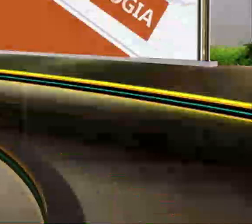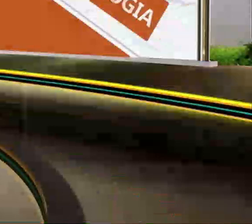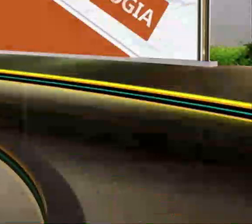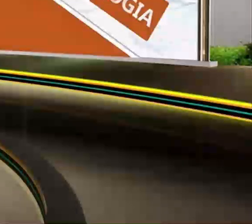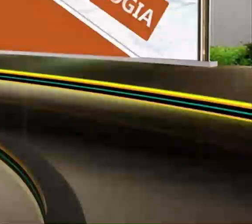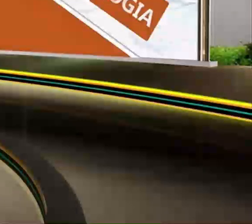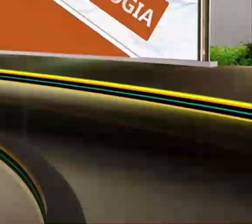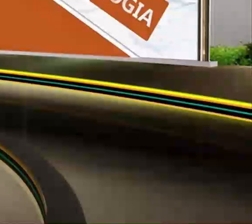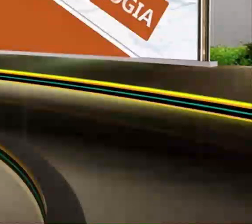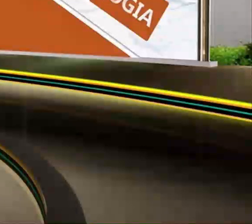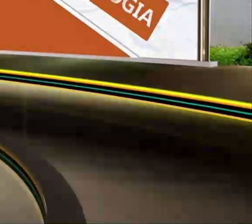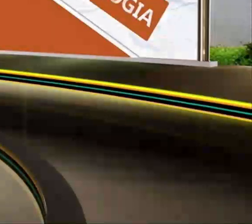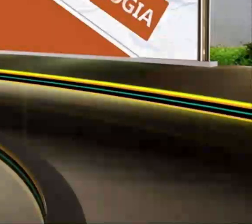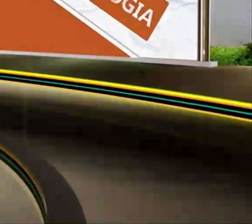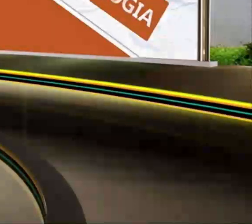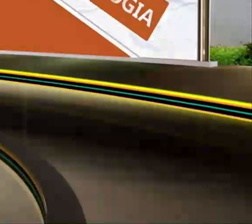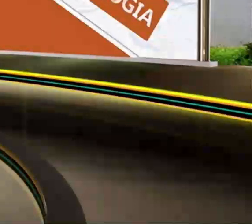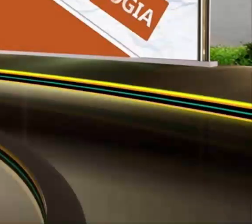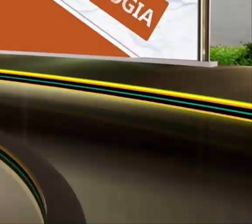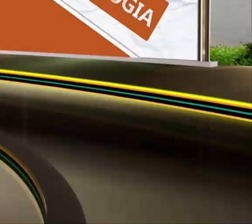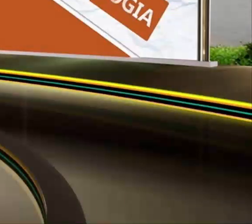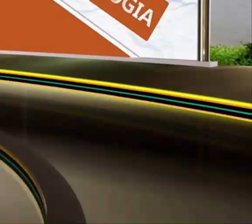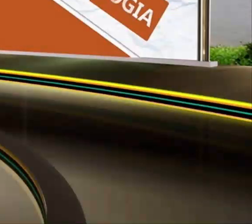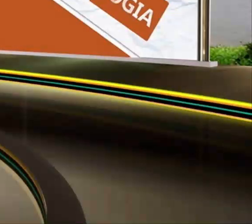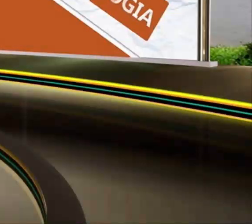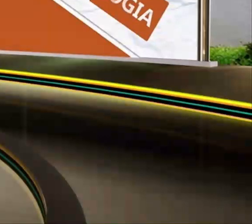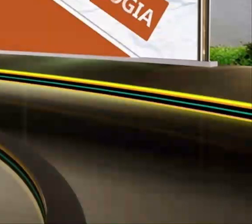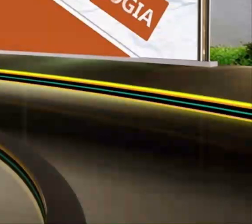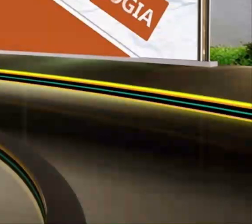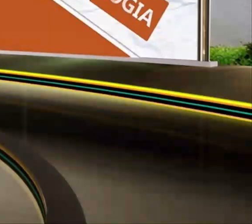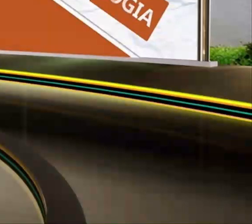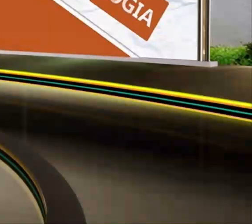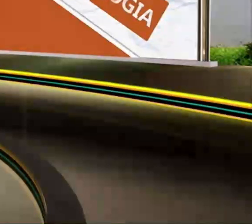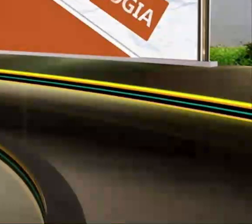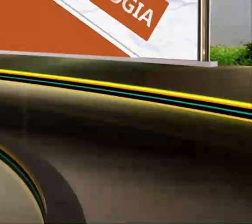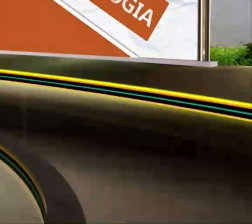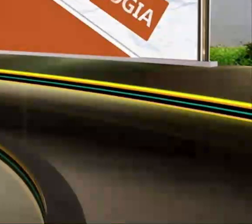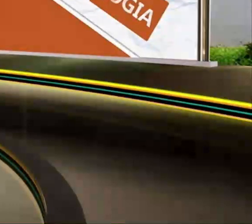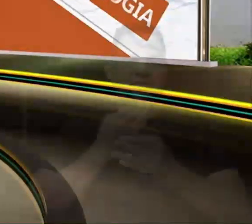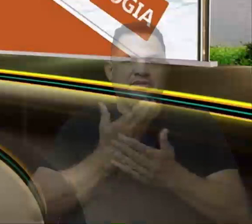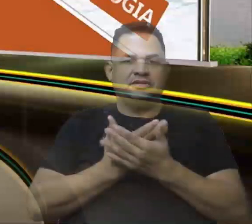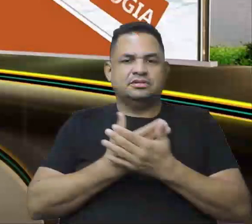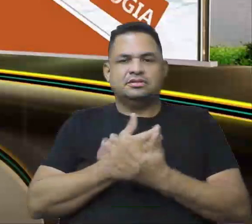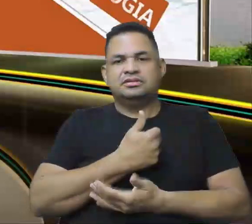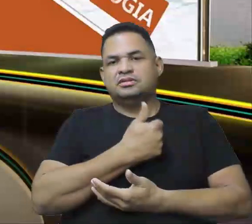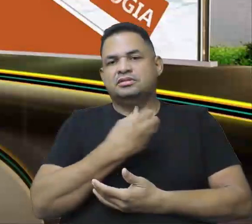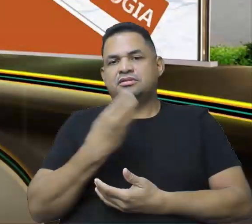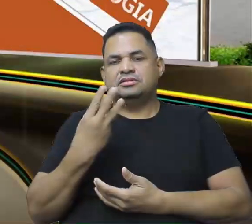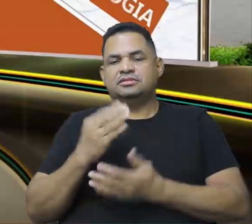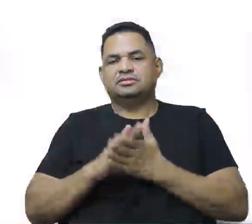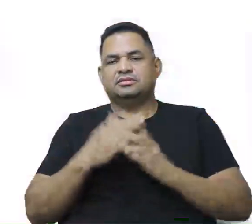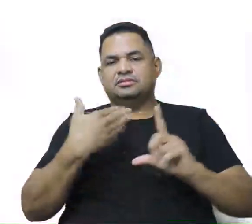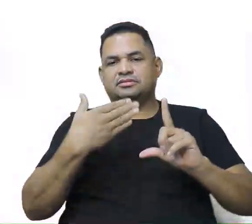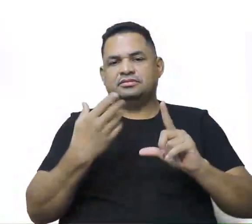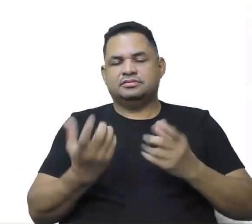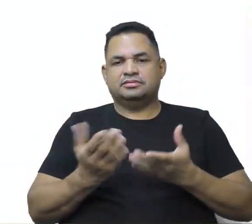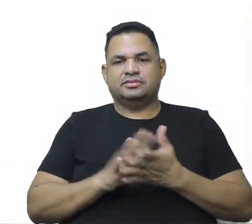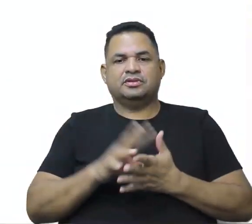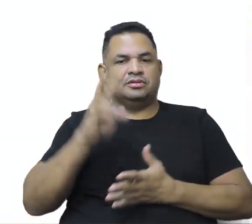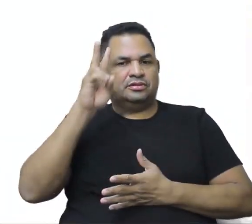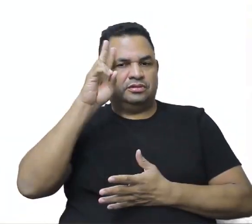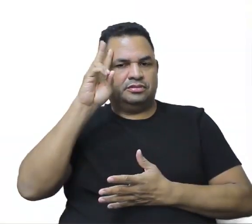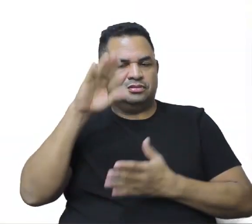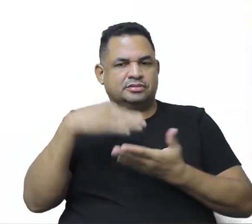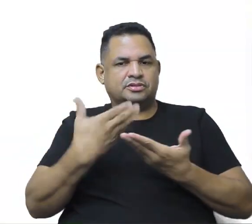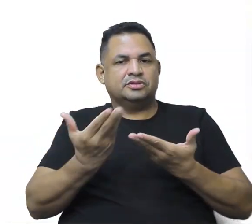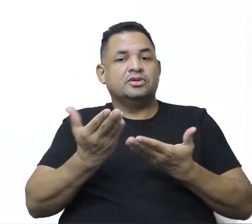Olá, galerinha! Voltamos agora para o nosso resuminho da aula 13. Vamos ao quadro, vamos retomar aí o que a